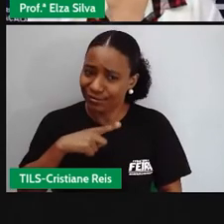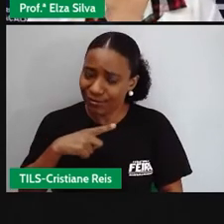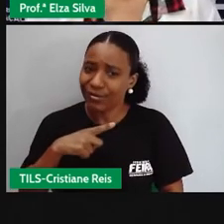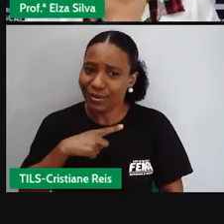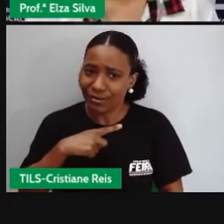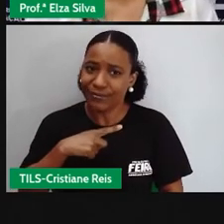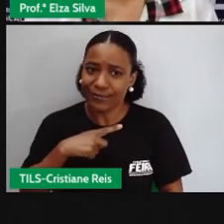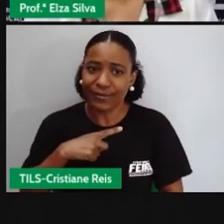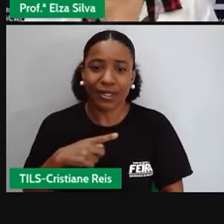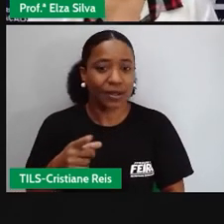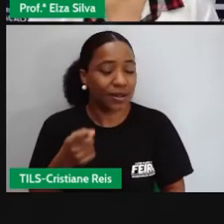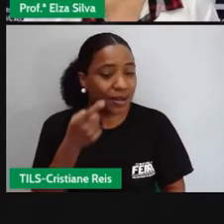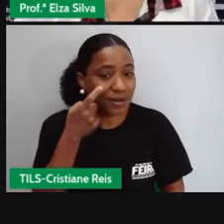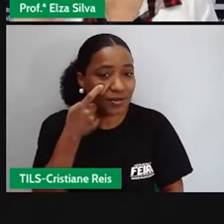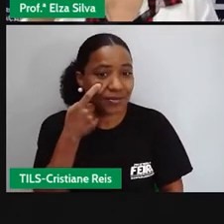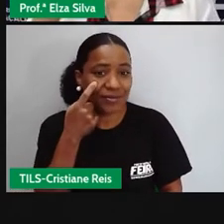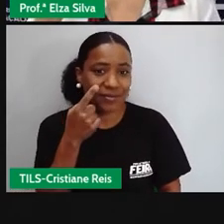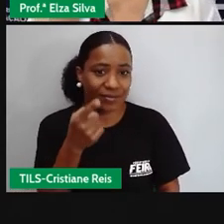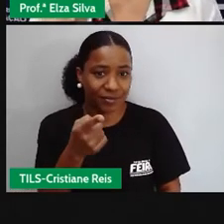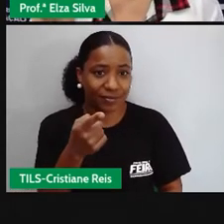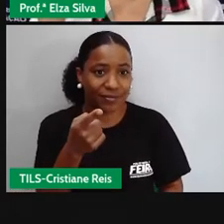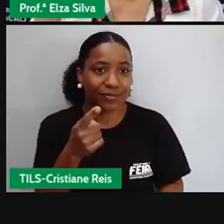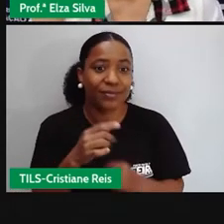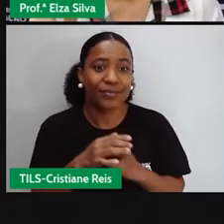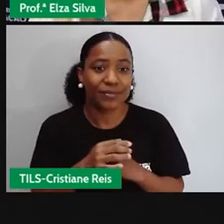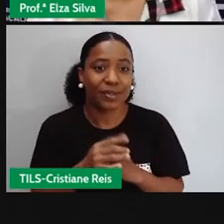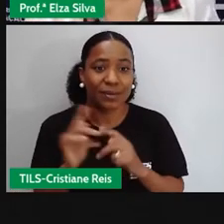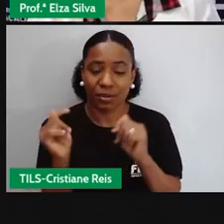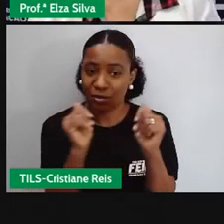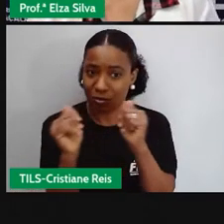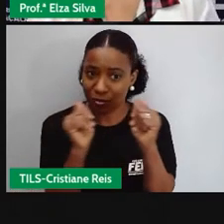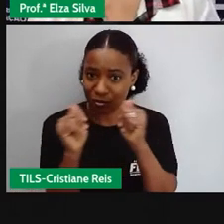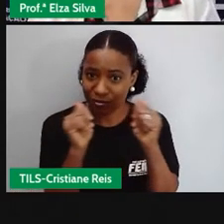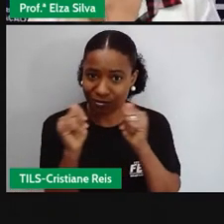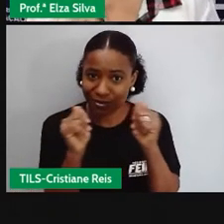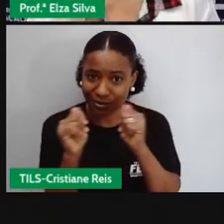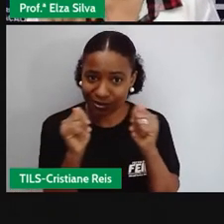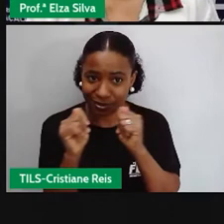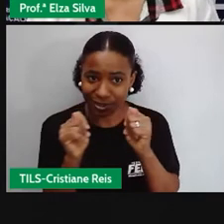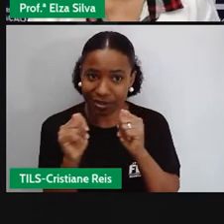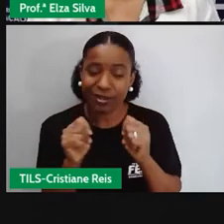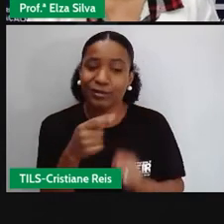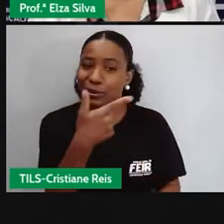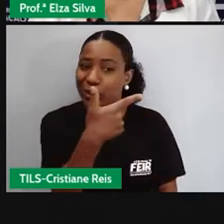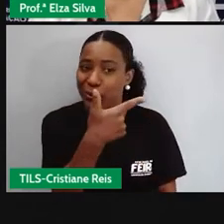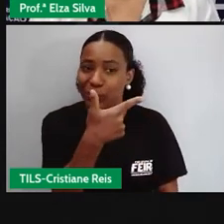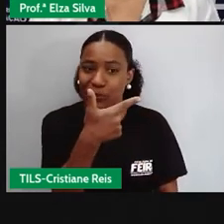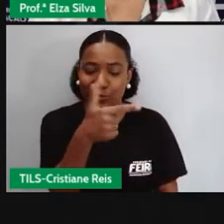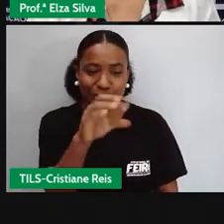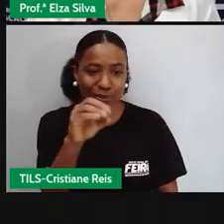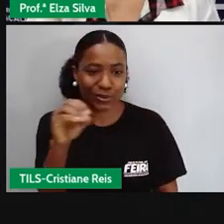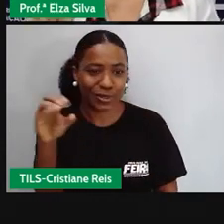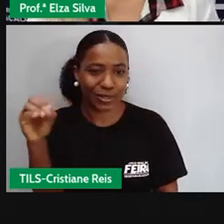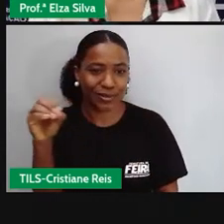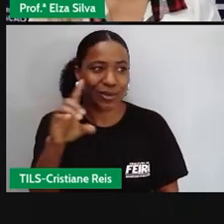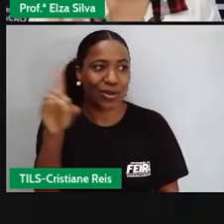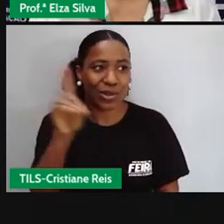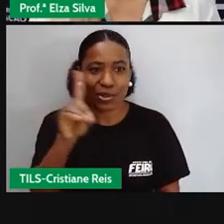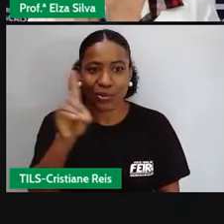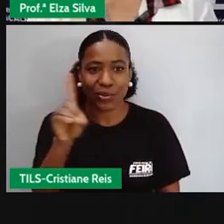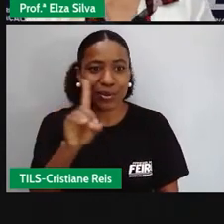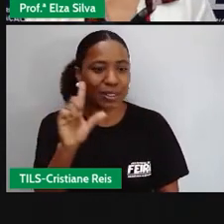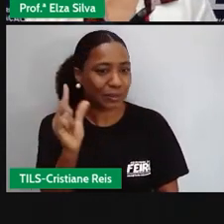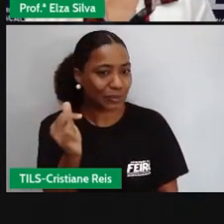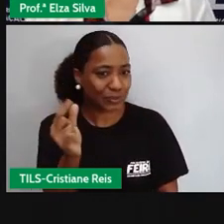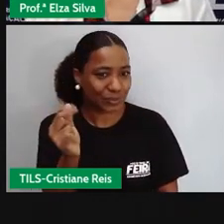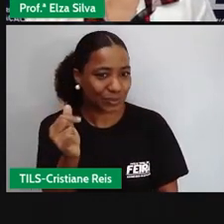gente precisa economizar, só temos 200 dólares, 200 dólares para gastar. Então, vamos